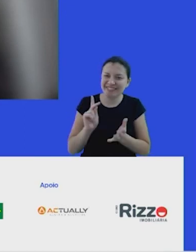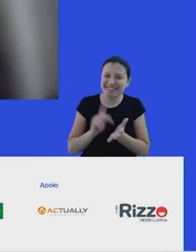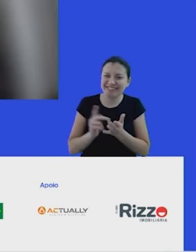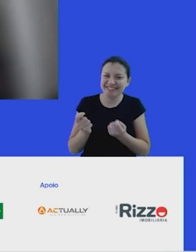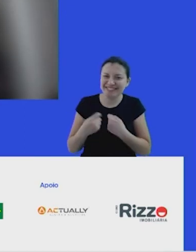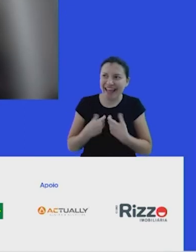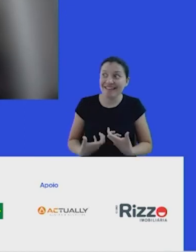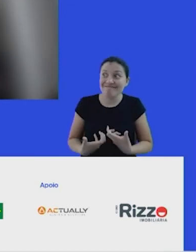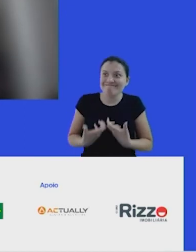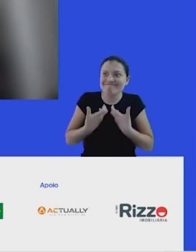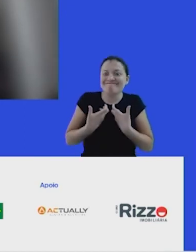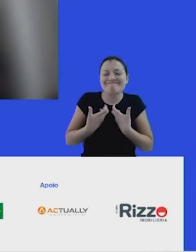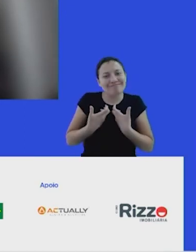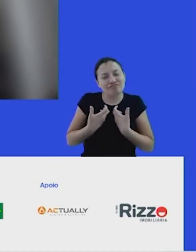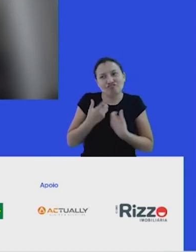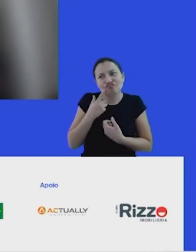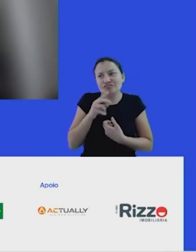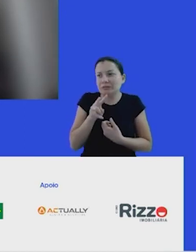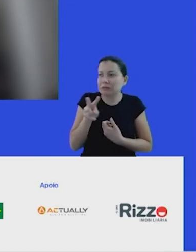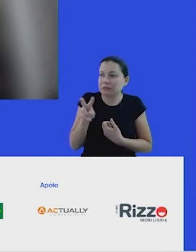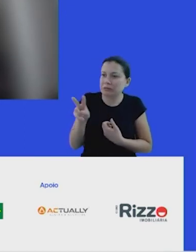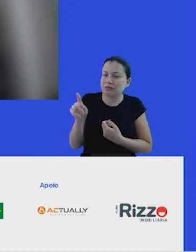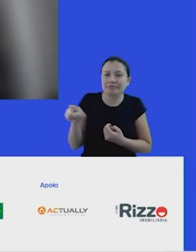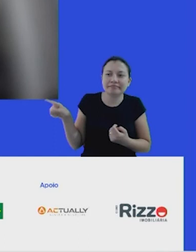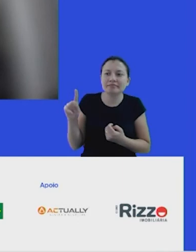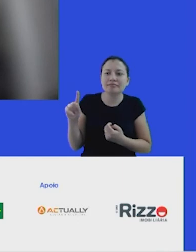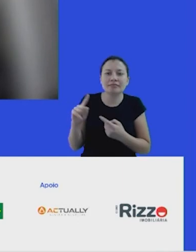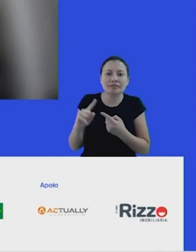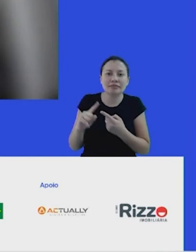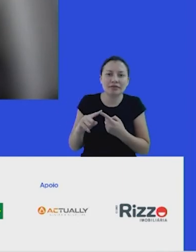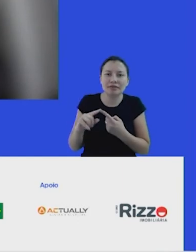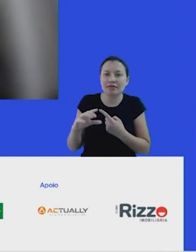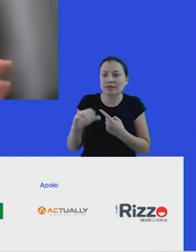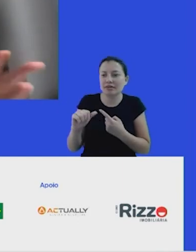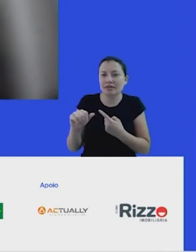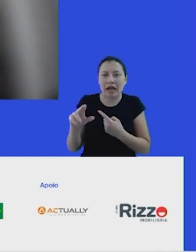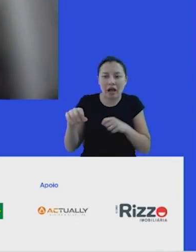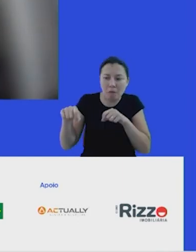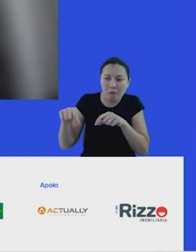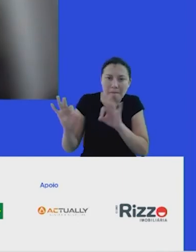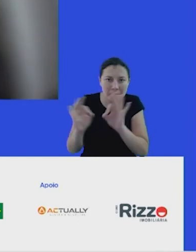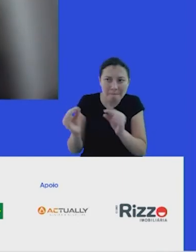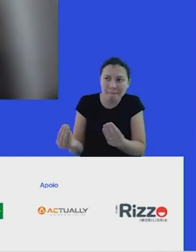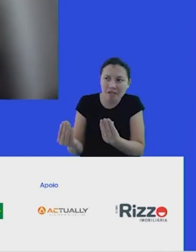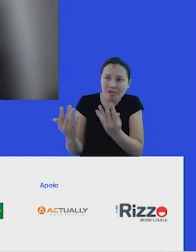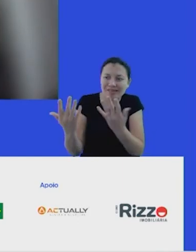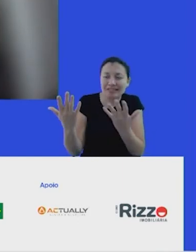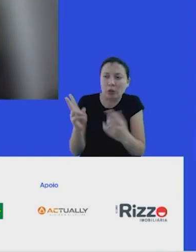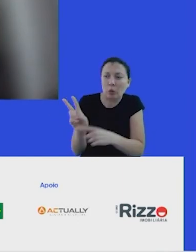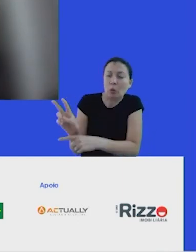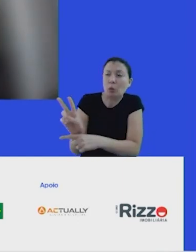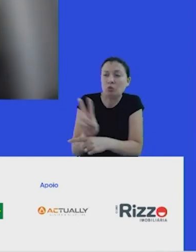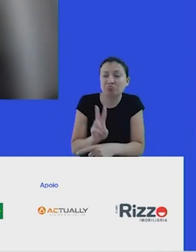a partir, olhando a realidade dos plantadores de cacau e cuidando de toda a cadeia, realmente é